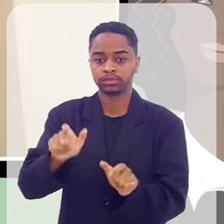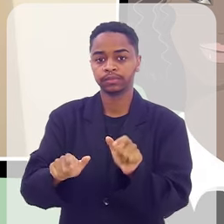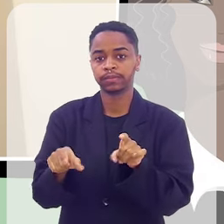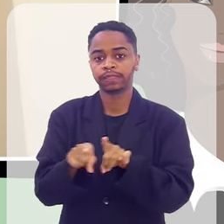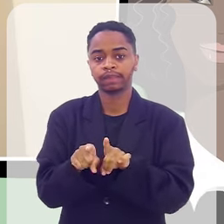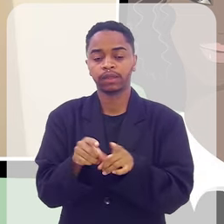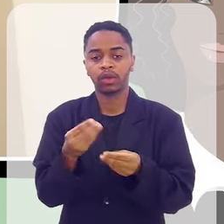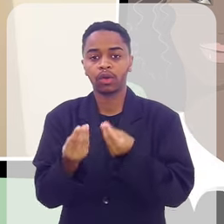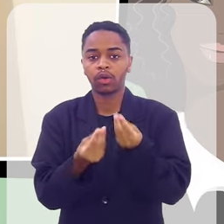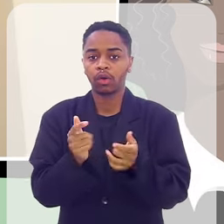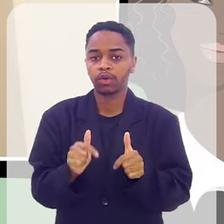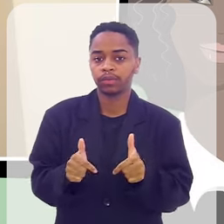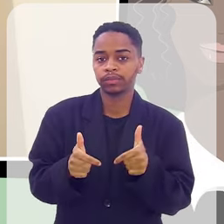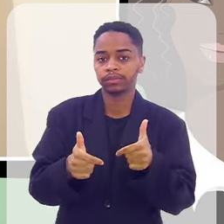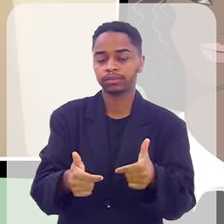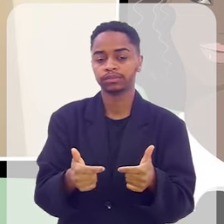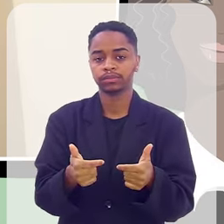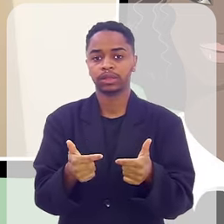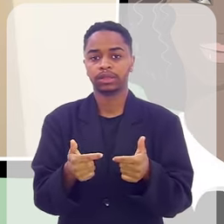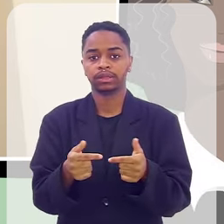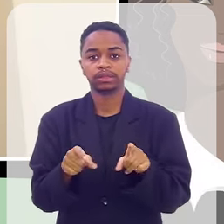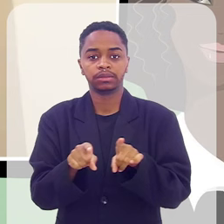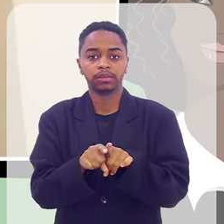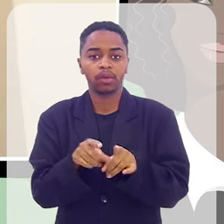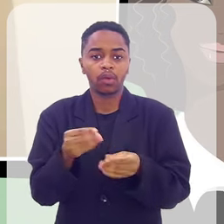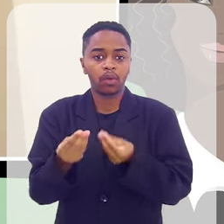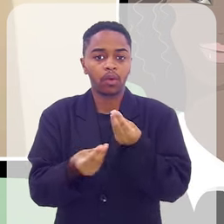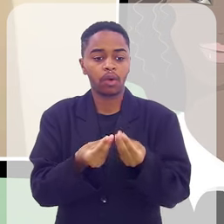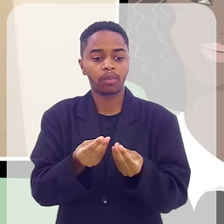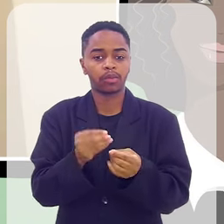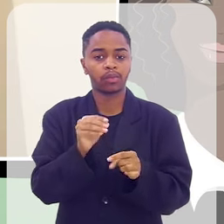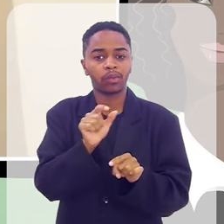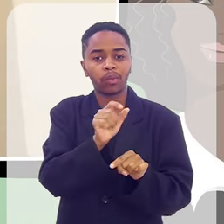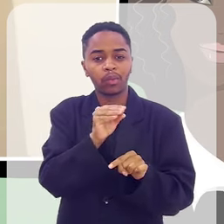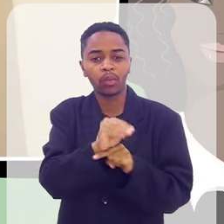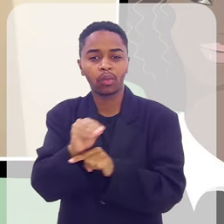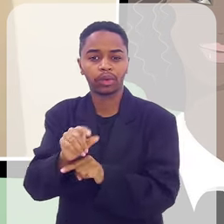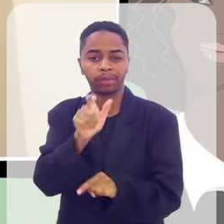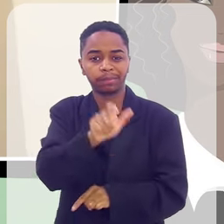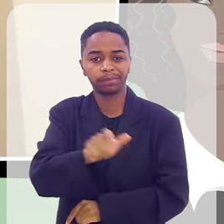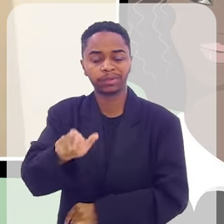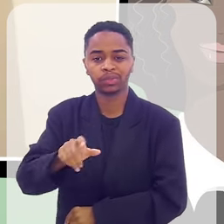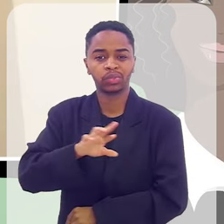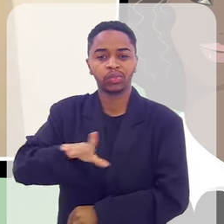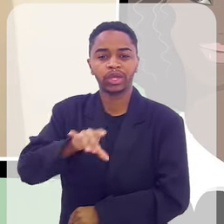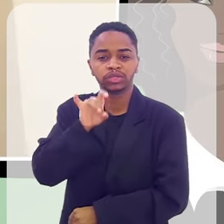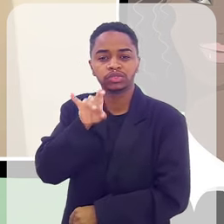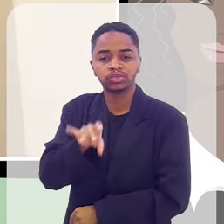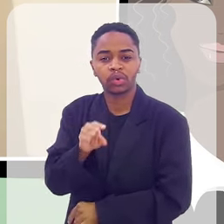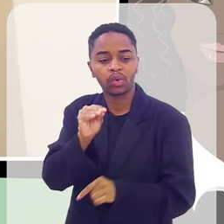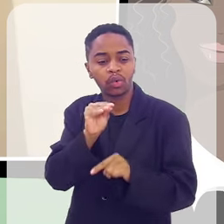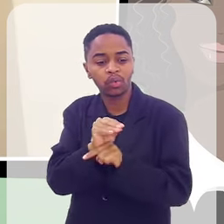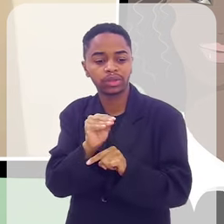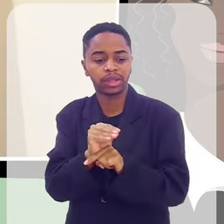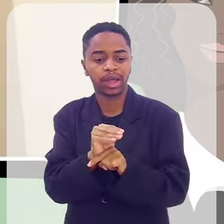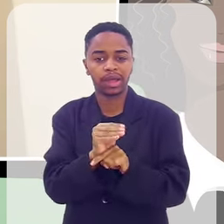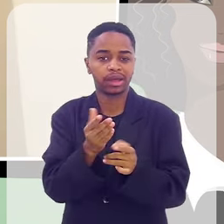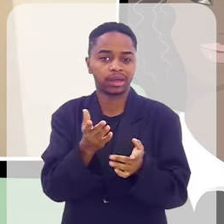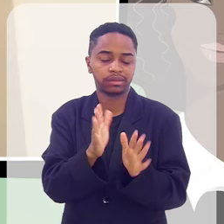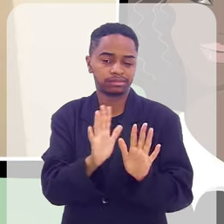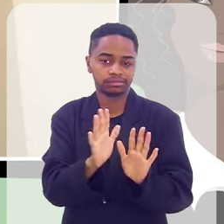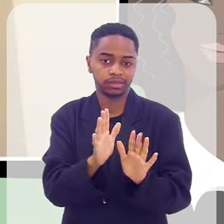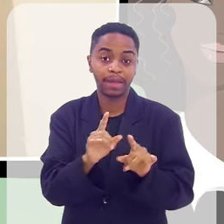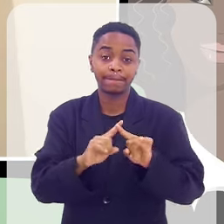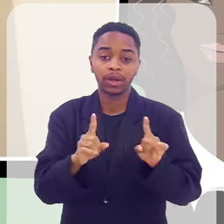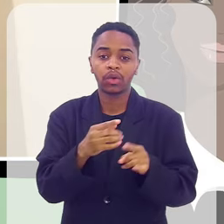o que fazer, como você ter cuidado com as pessoas. Não só esse cuidado de cuidar da pessoa,